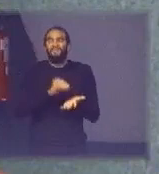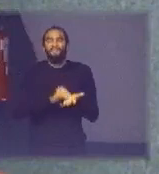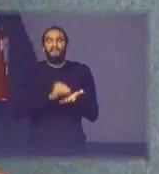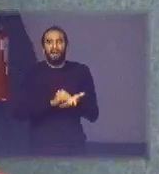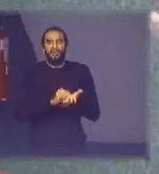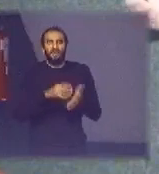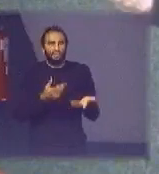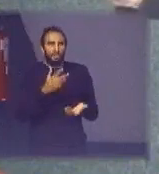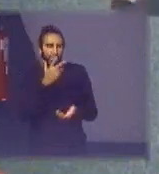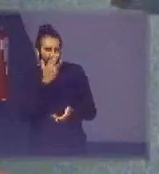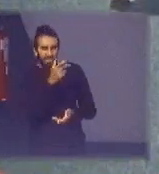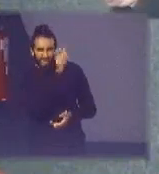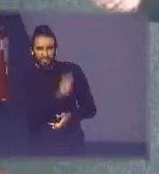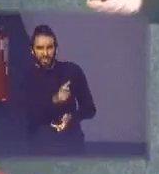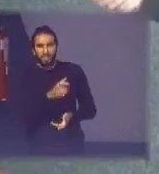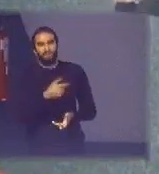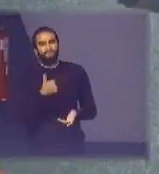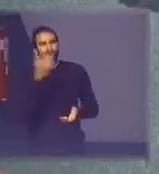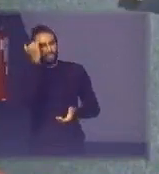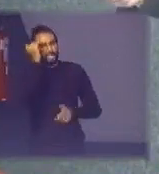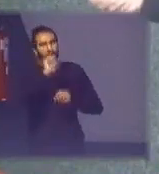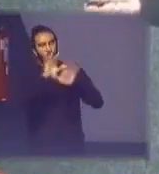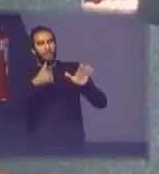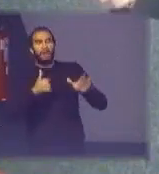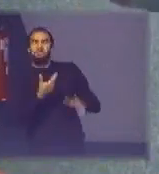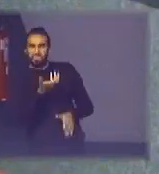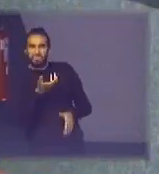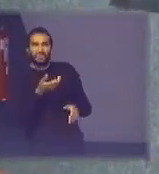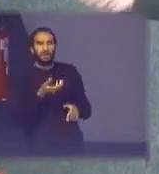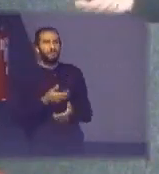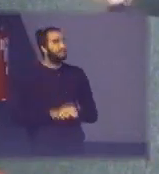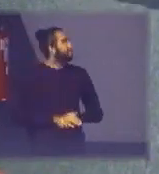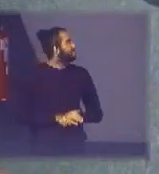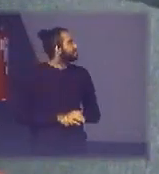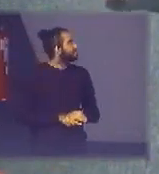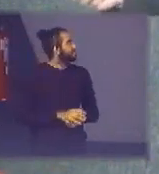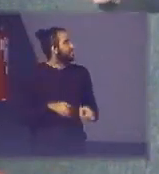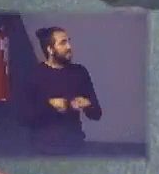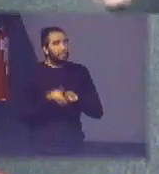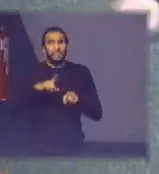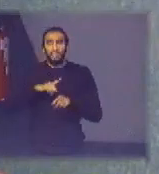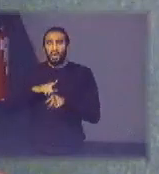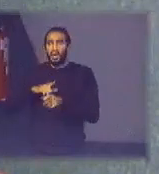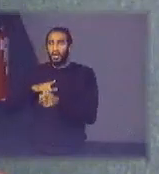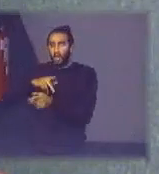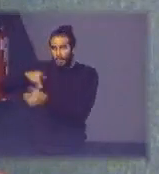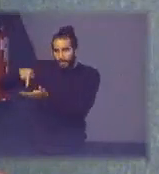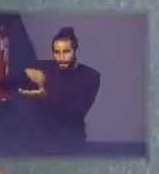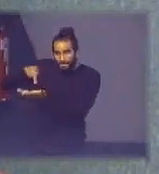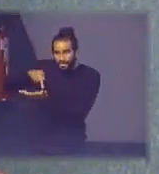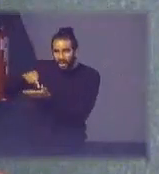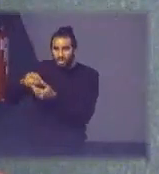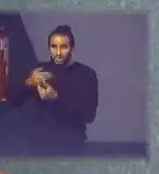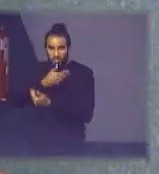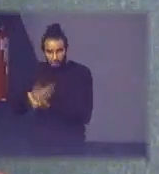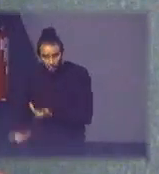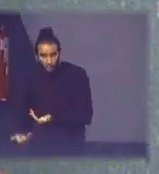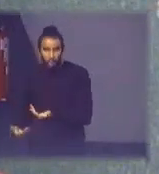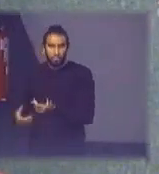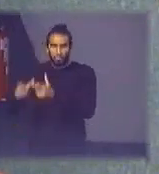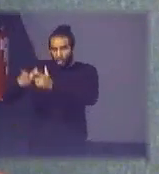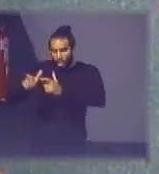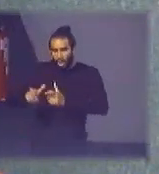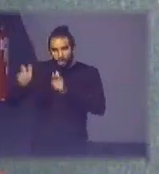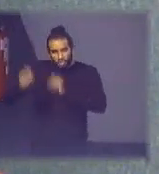mesmo as pessoas querem temos institutos de ensino em parques públicos e outros também parceiros em que possui pontos